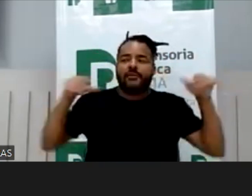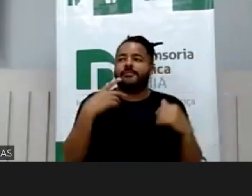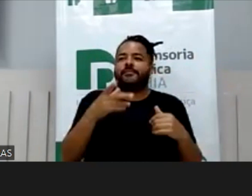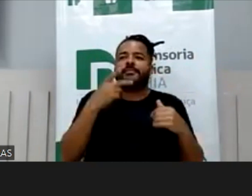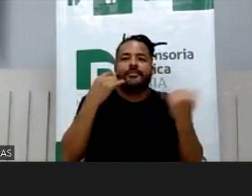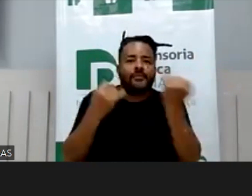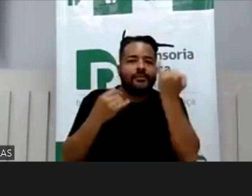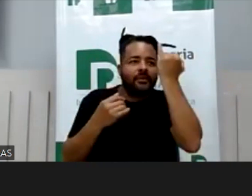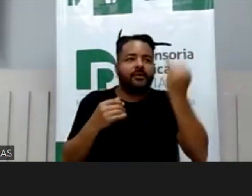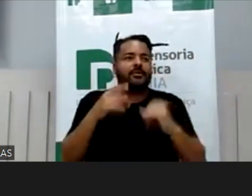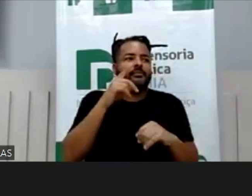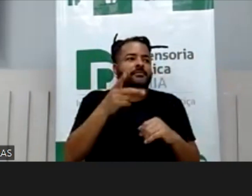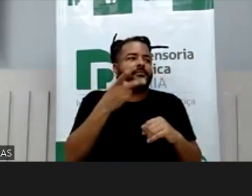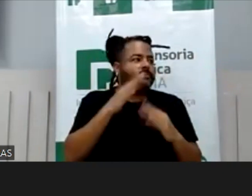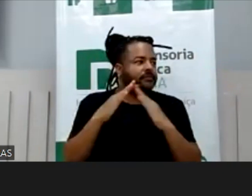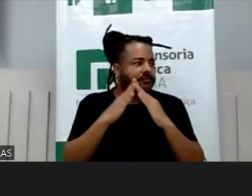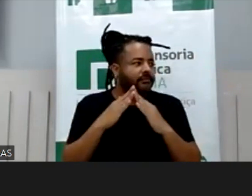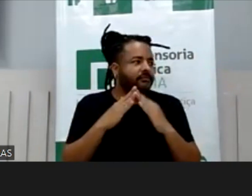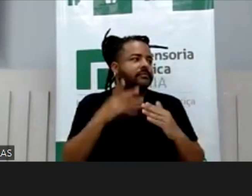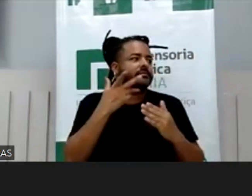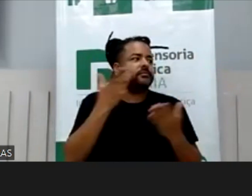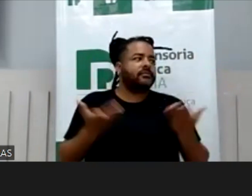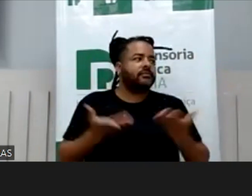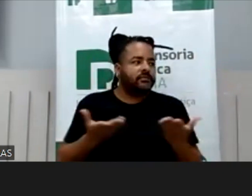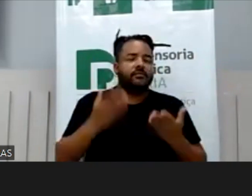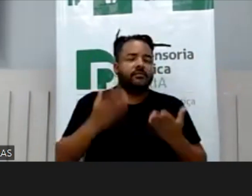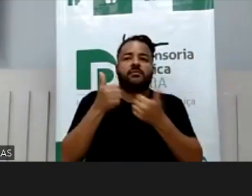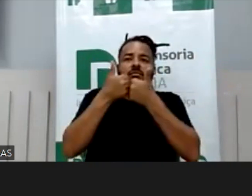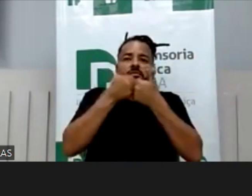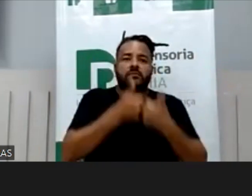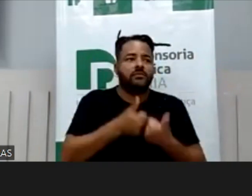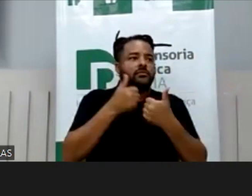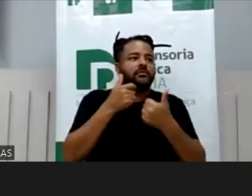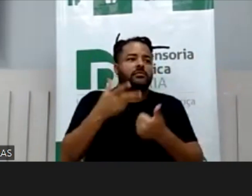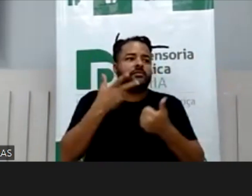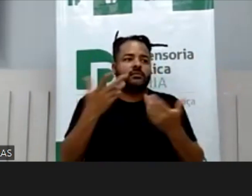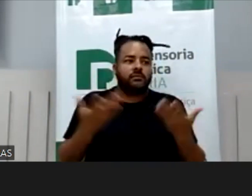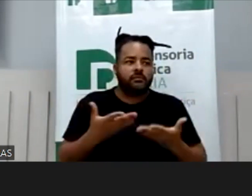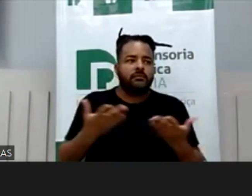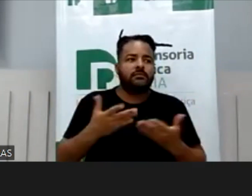que estão seguindo a gente, nos órgãos que estão seguindo a gente, então, já fica o pedido.